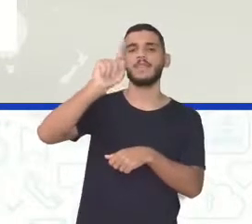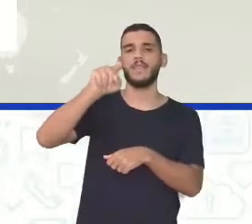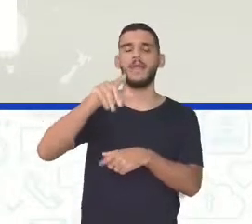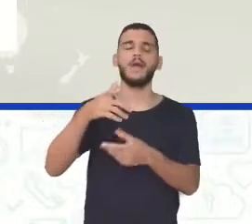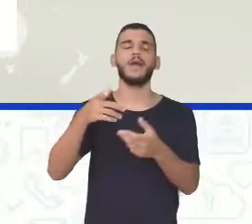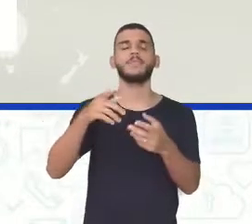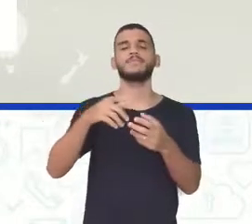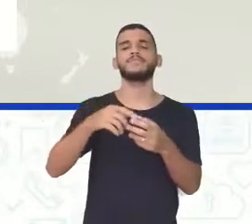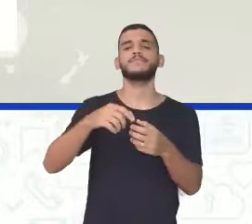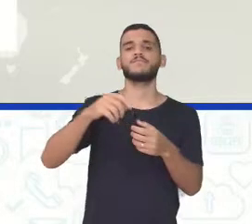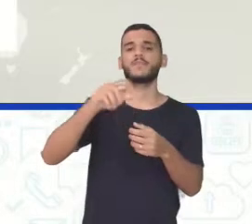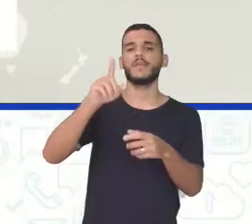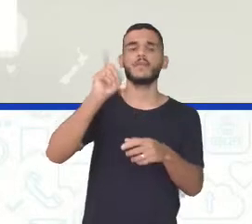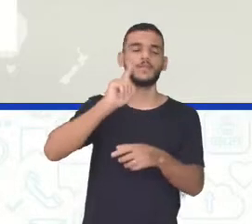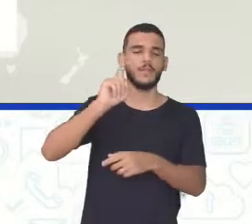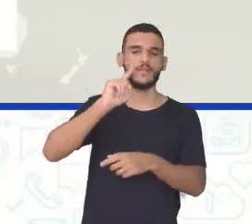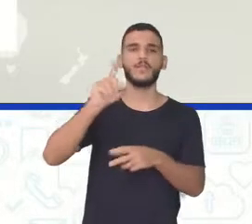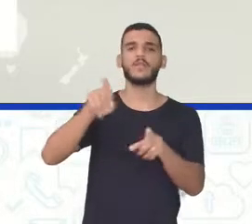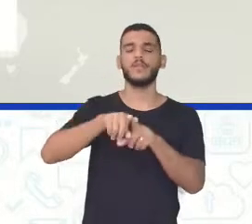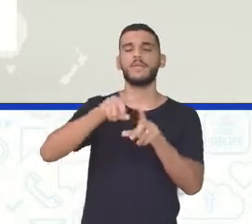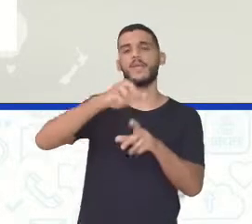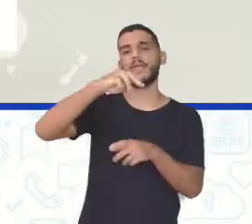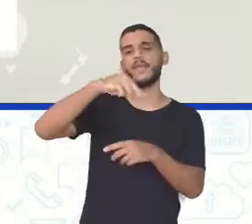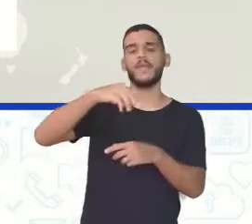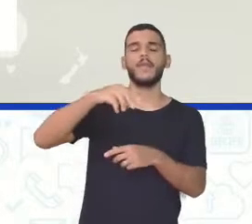México lá embaixo Certo?